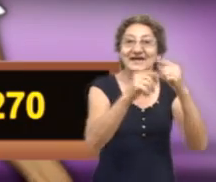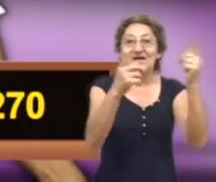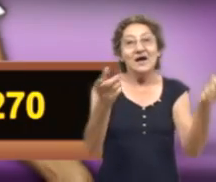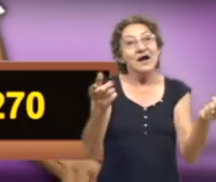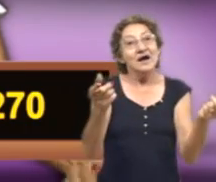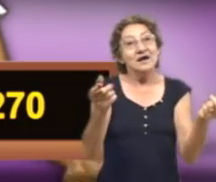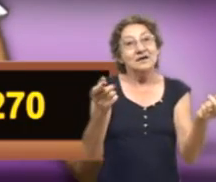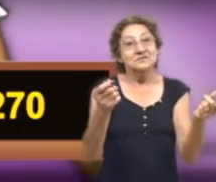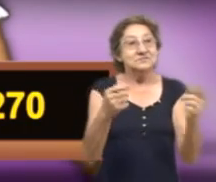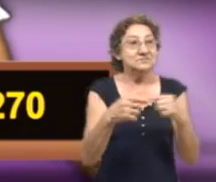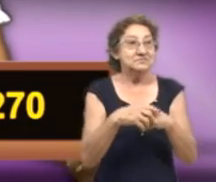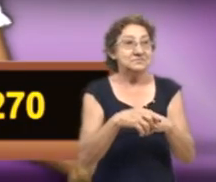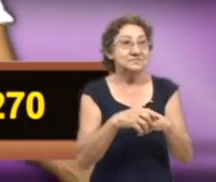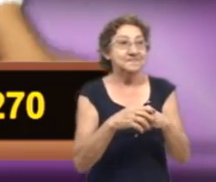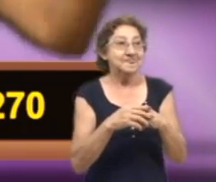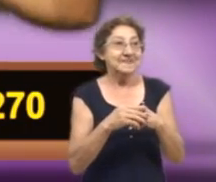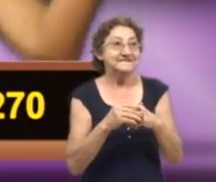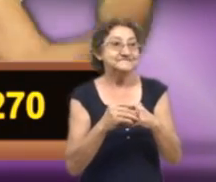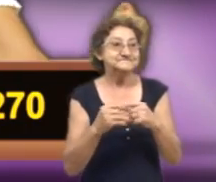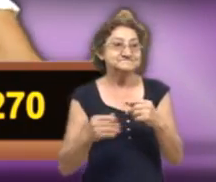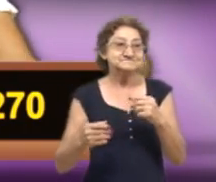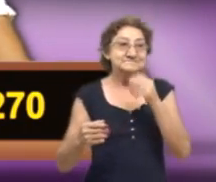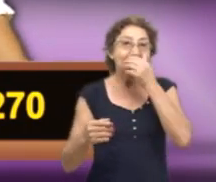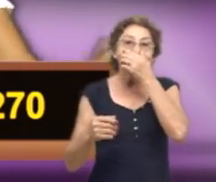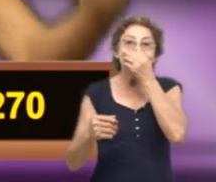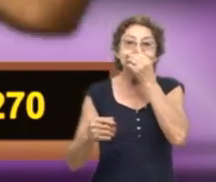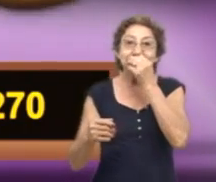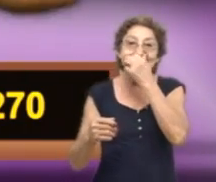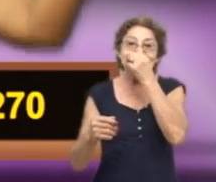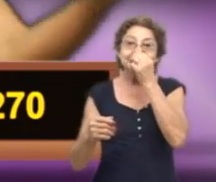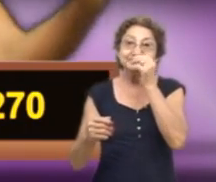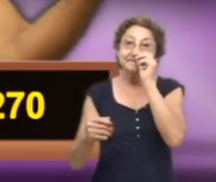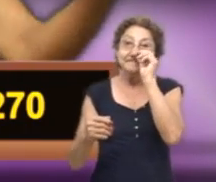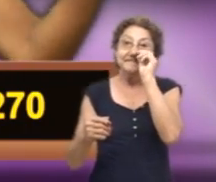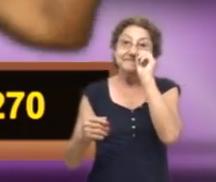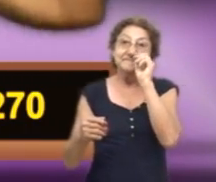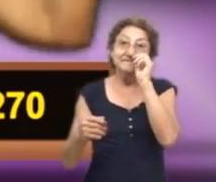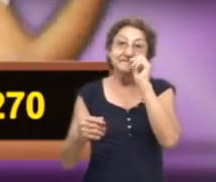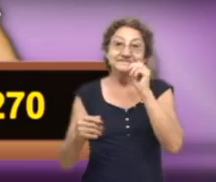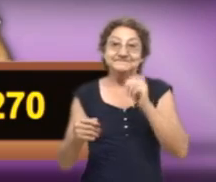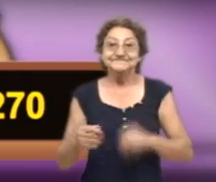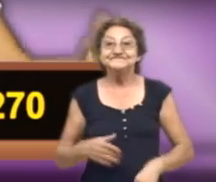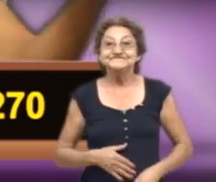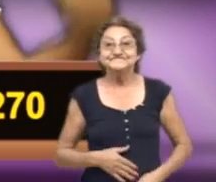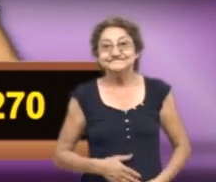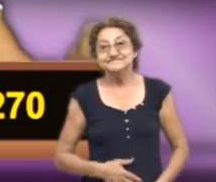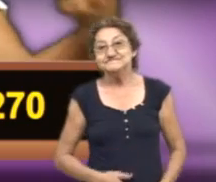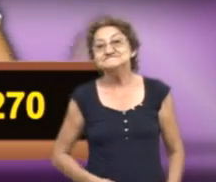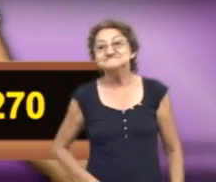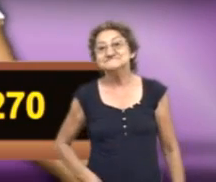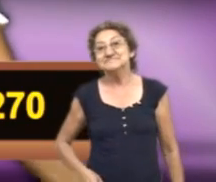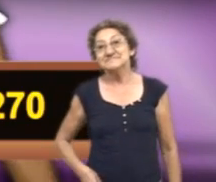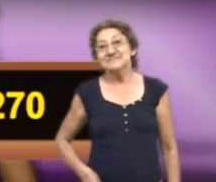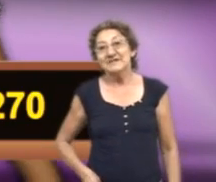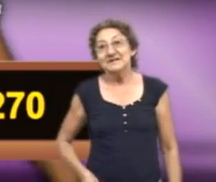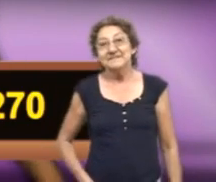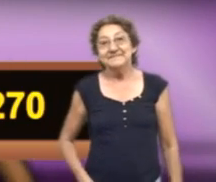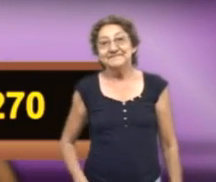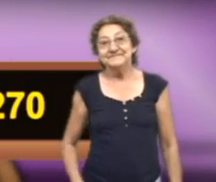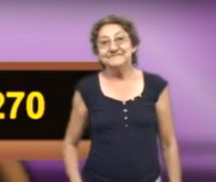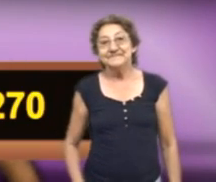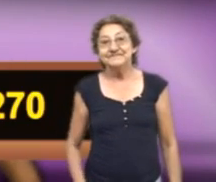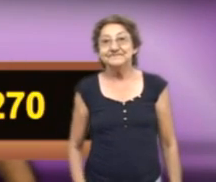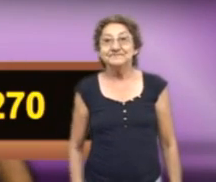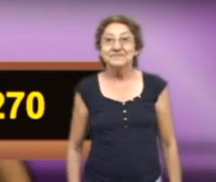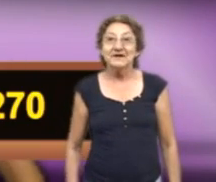aeroporto de Mossoró, vou ajeitar tudo que está errado dentro de Mossoró. E vou